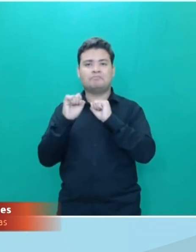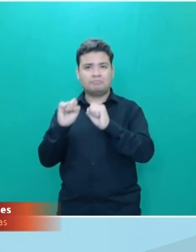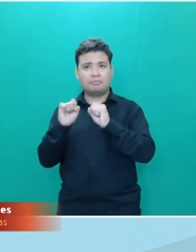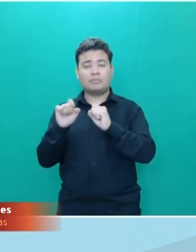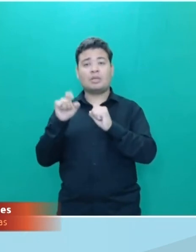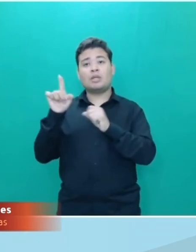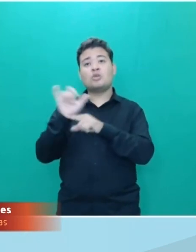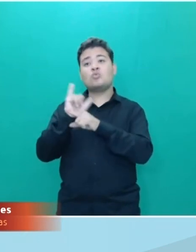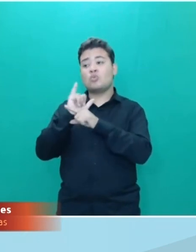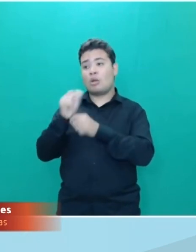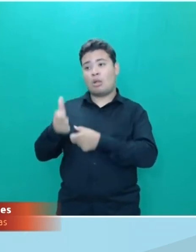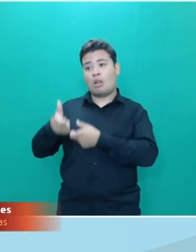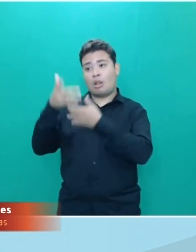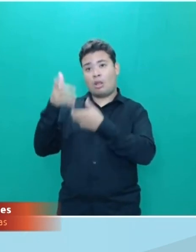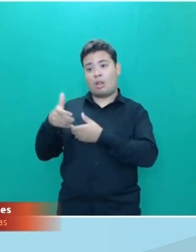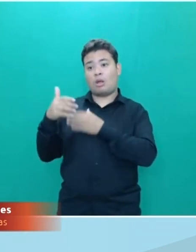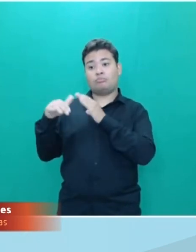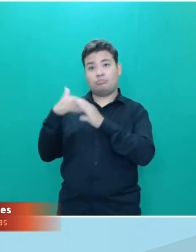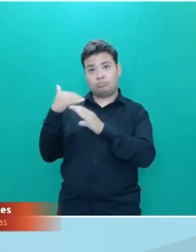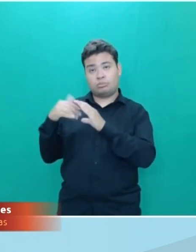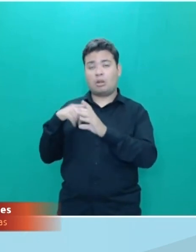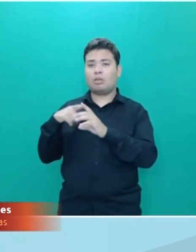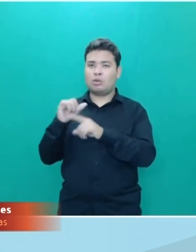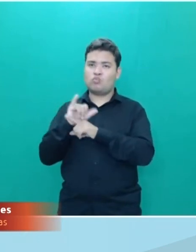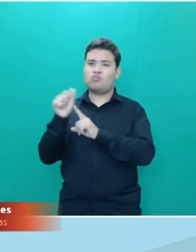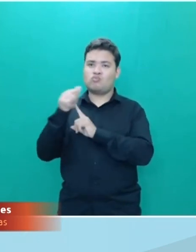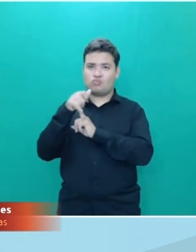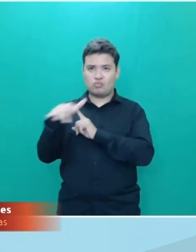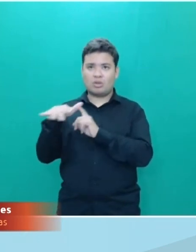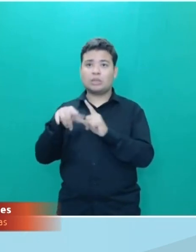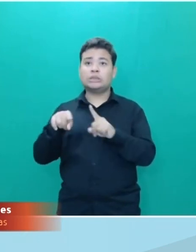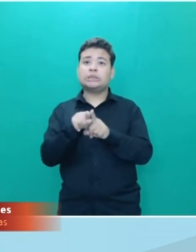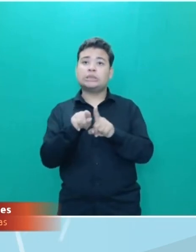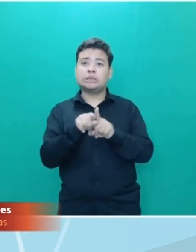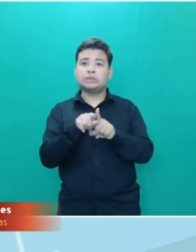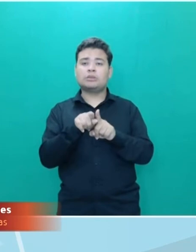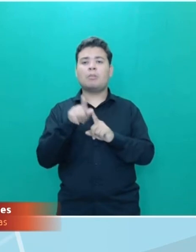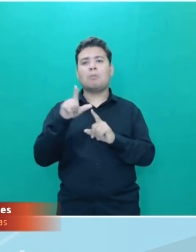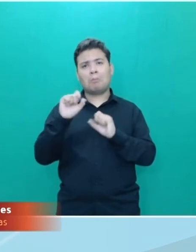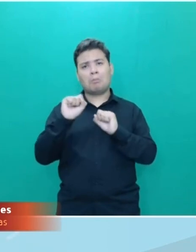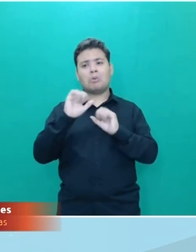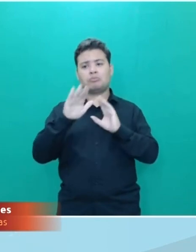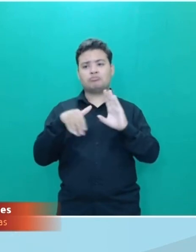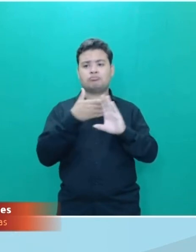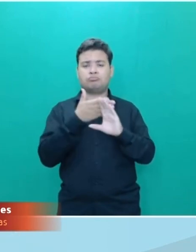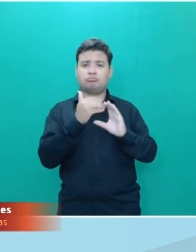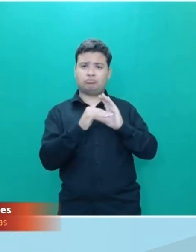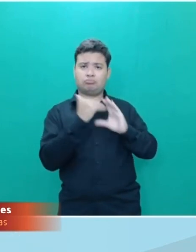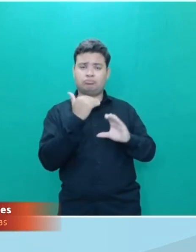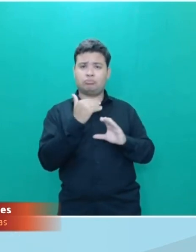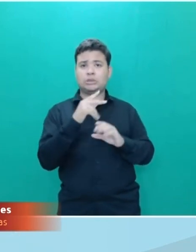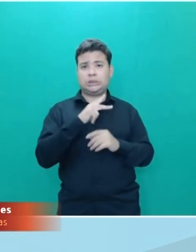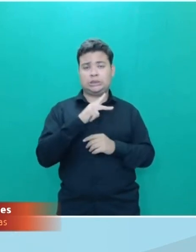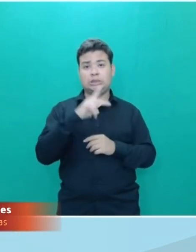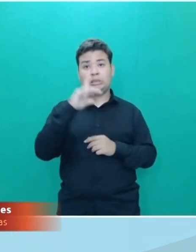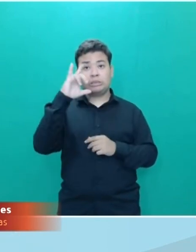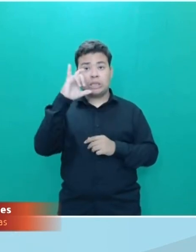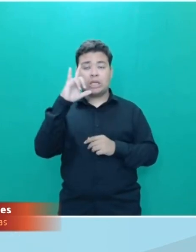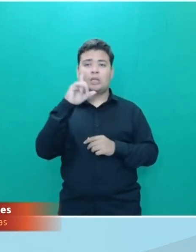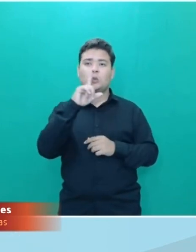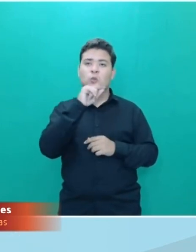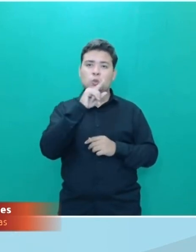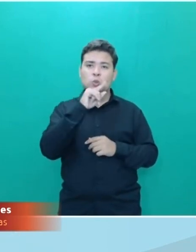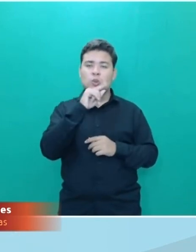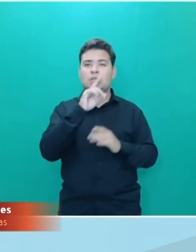do YouTube onde a transmissão é realizada também por mensagens diretas no Instagram Twitter Facebook